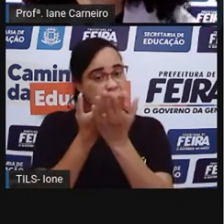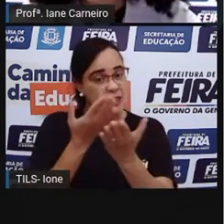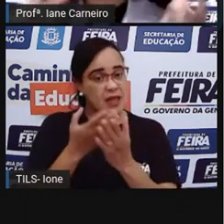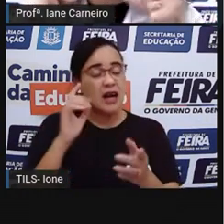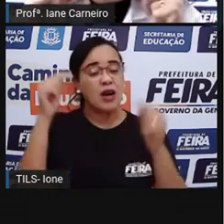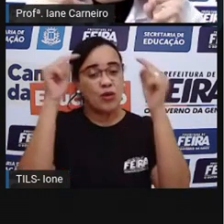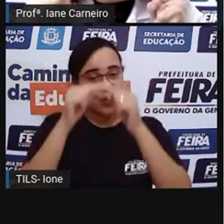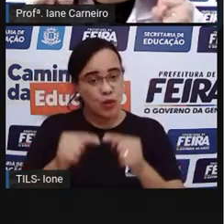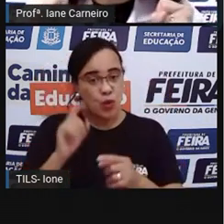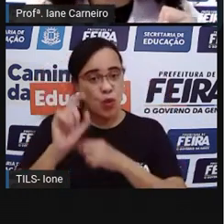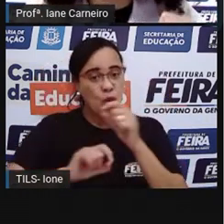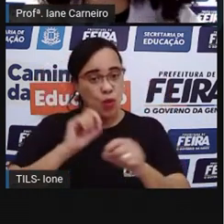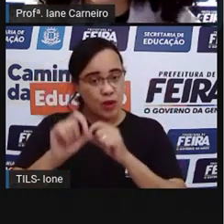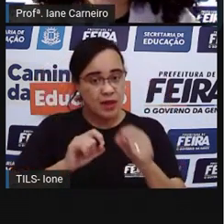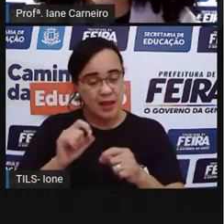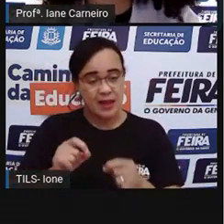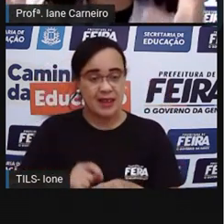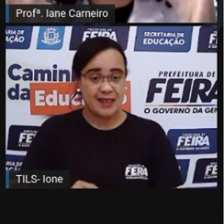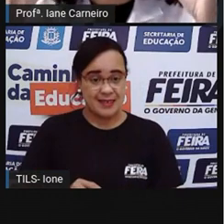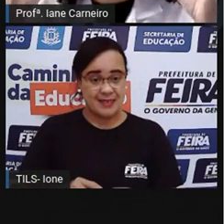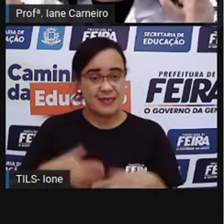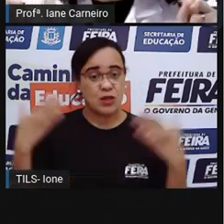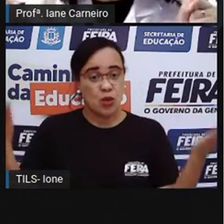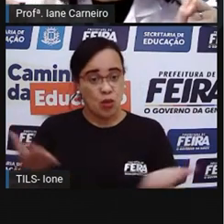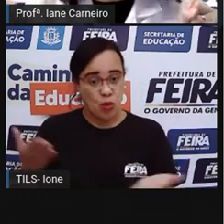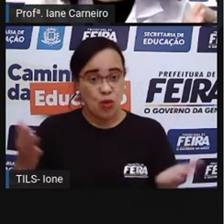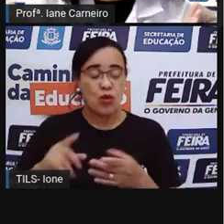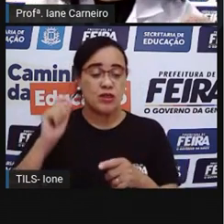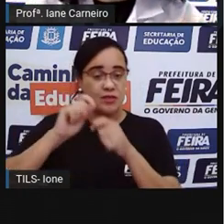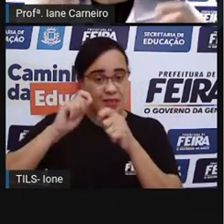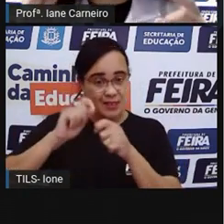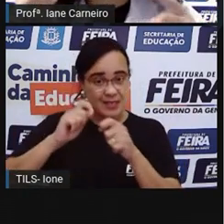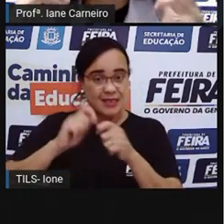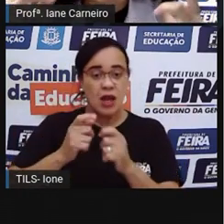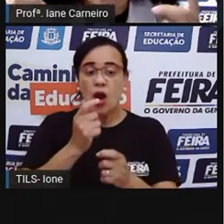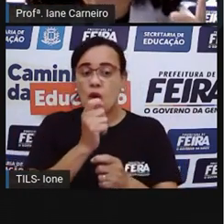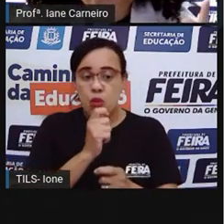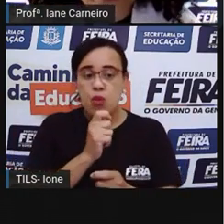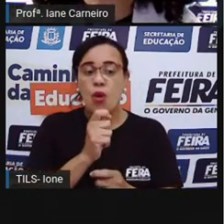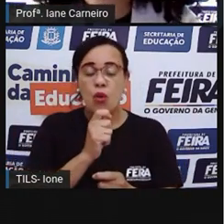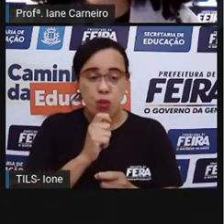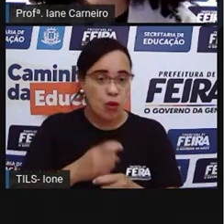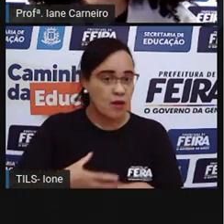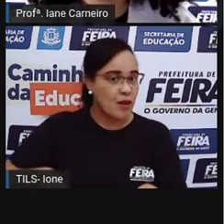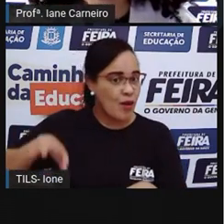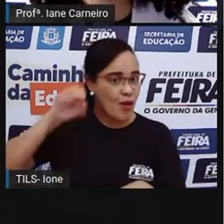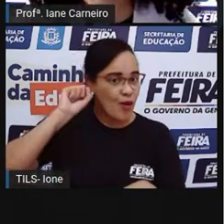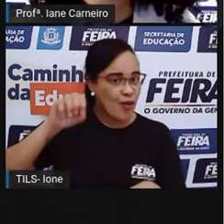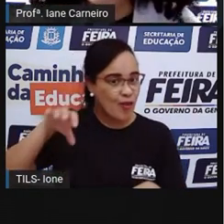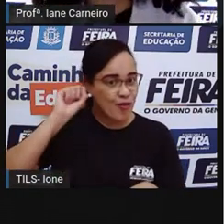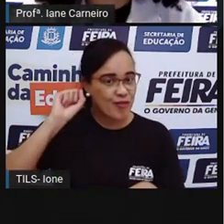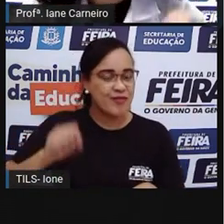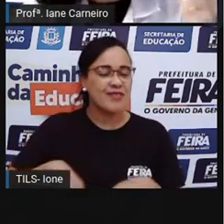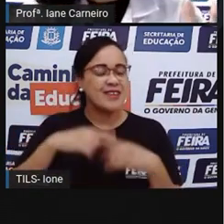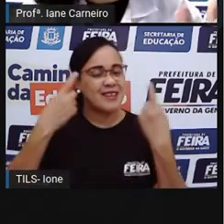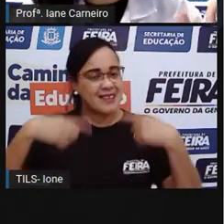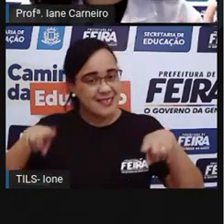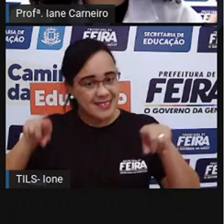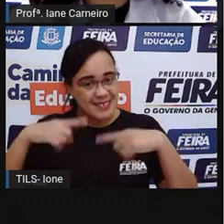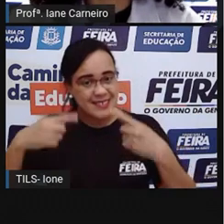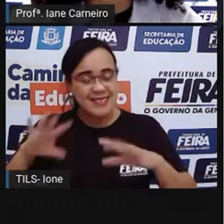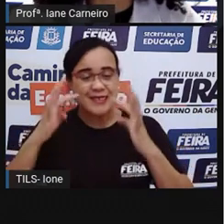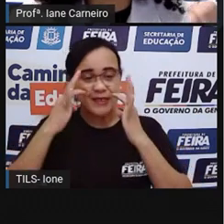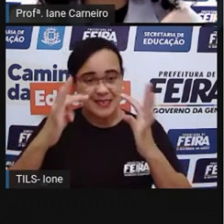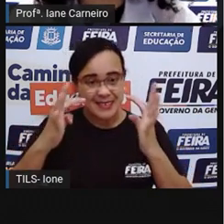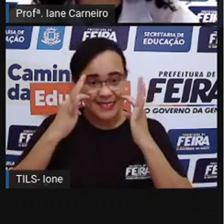hoje. Enquanto a gente estiver confeccionando a nossa bolinha de sabão, a gente vai ouvir algumas musiquinhas, tá bom? E também